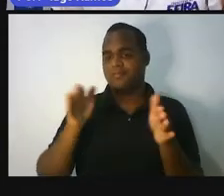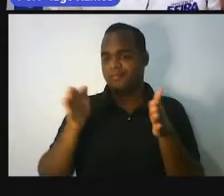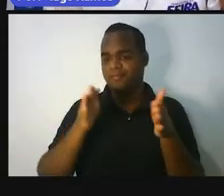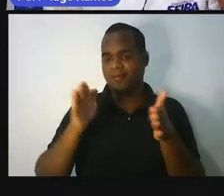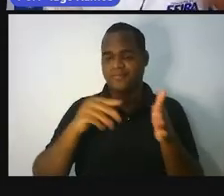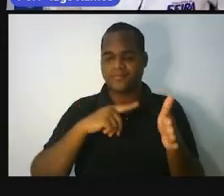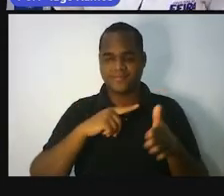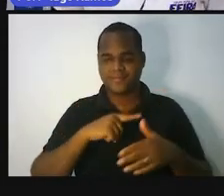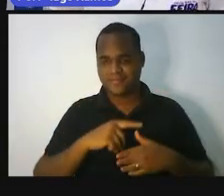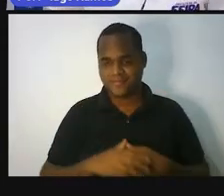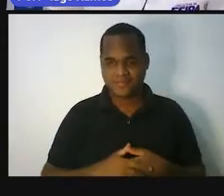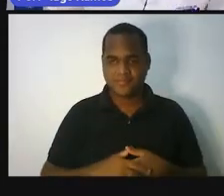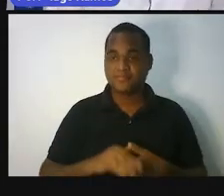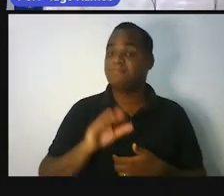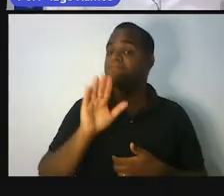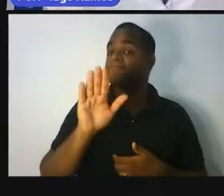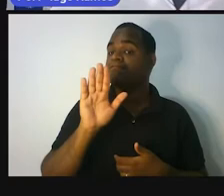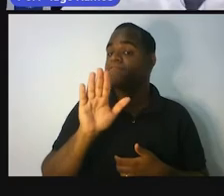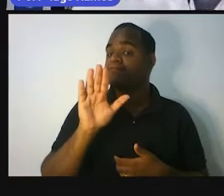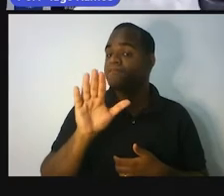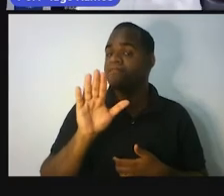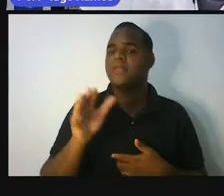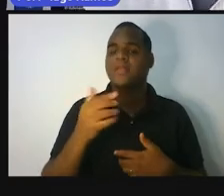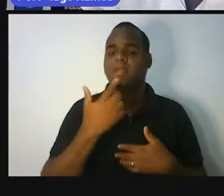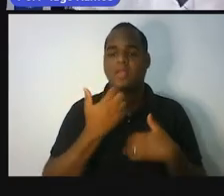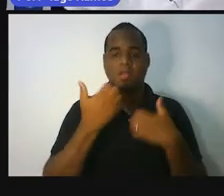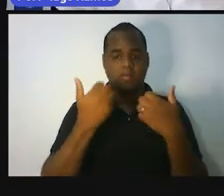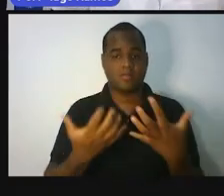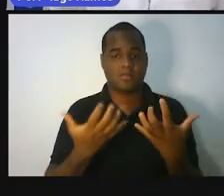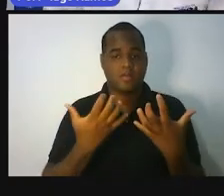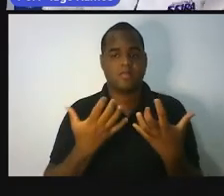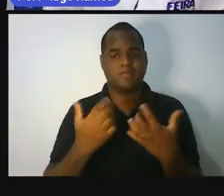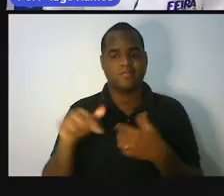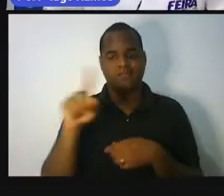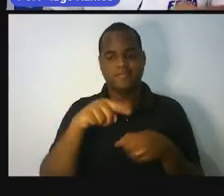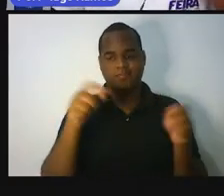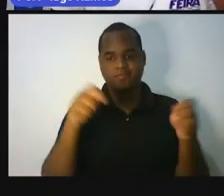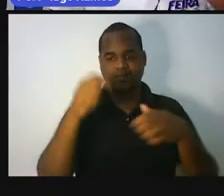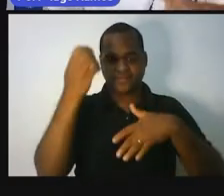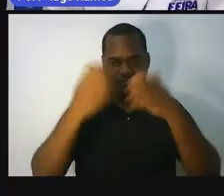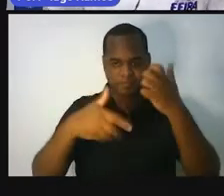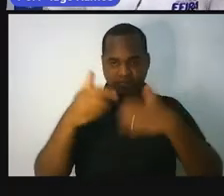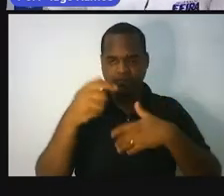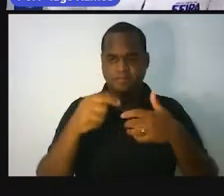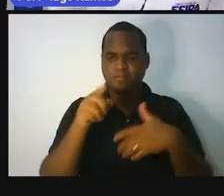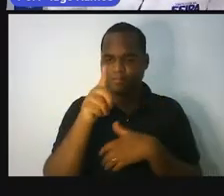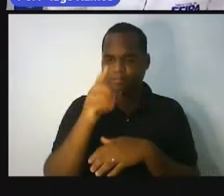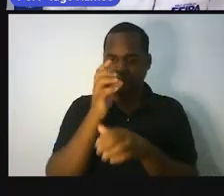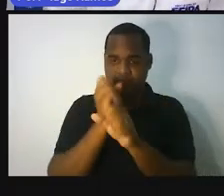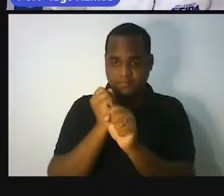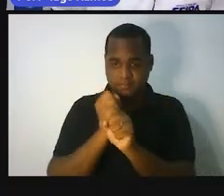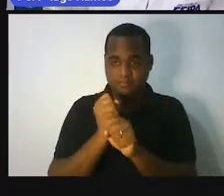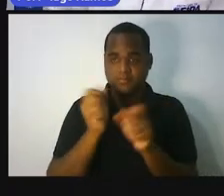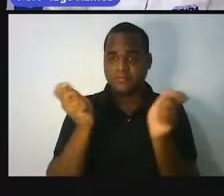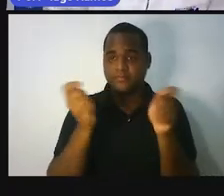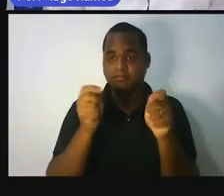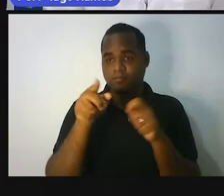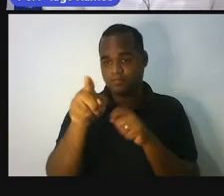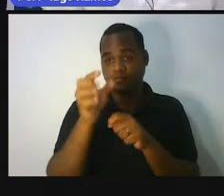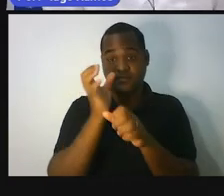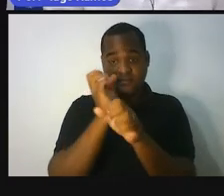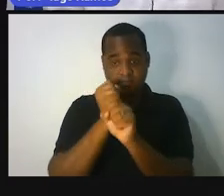Mas, mas, mas, mas, mas, eu queria o seguinte, olha só. Para você calcular, você vai pegar agora a sua